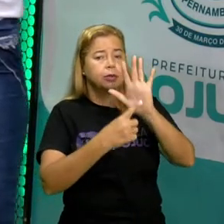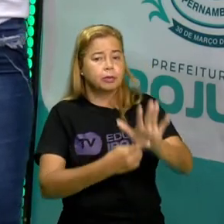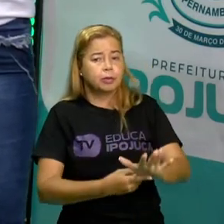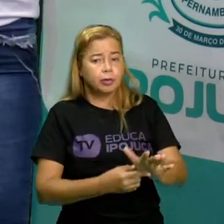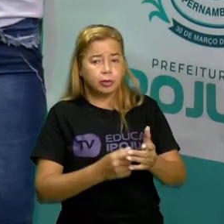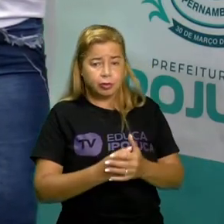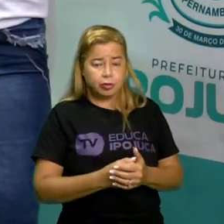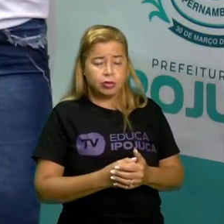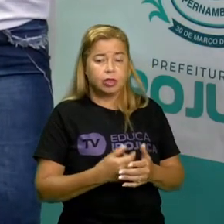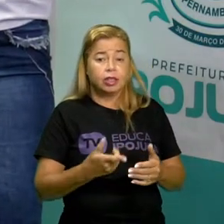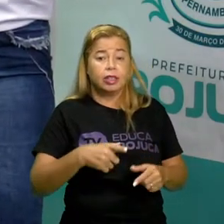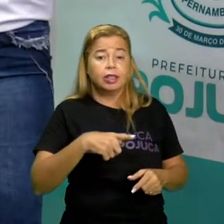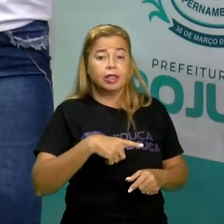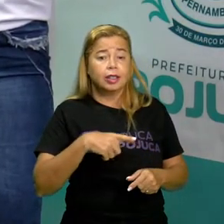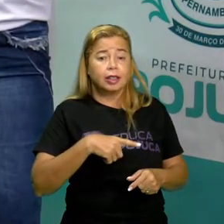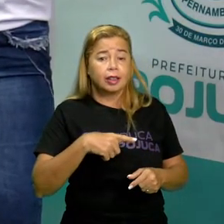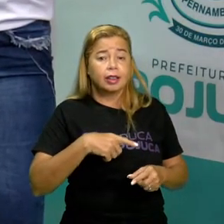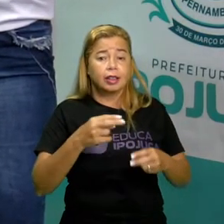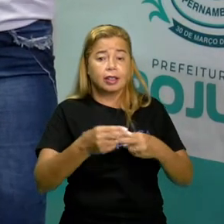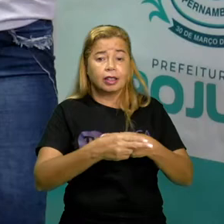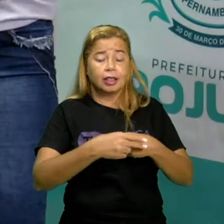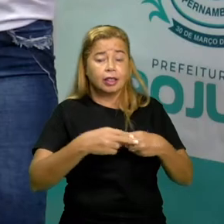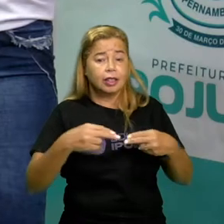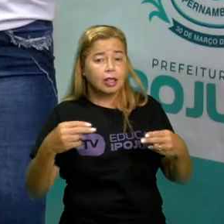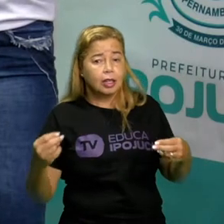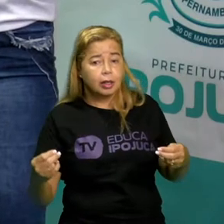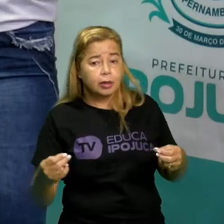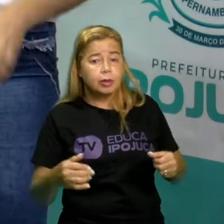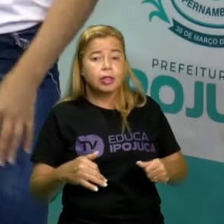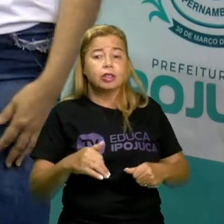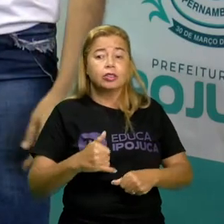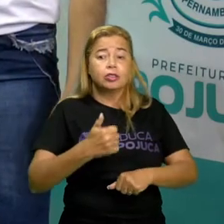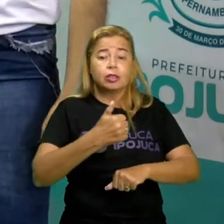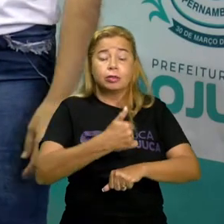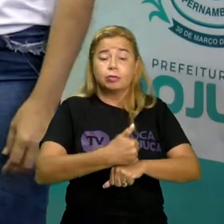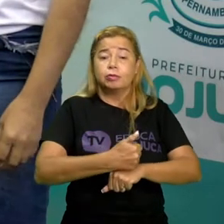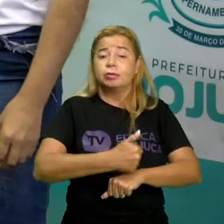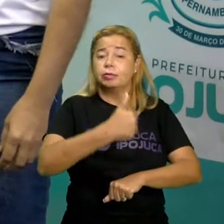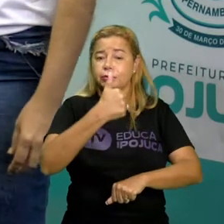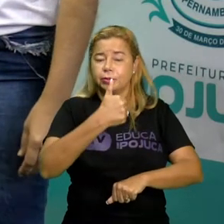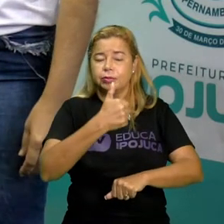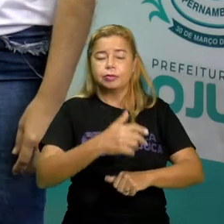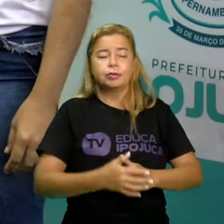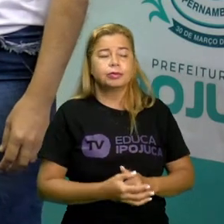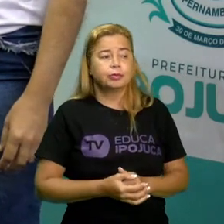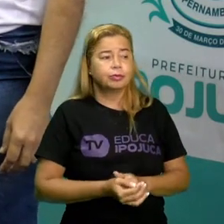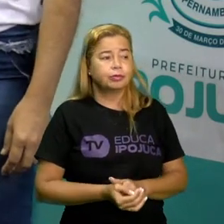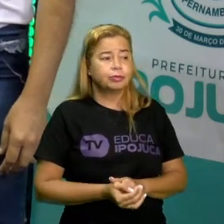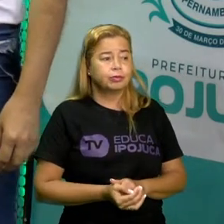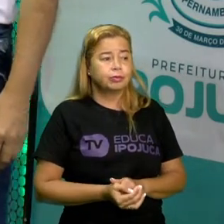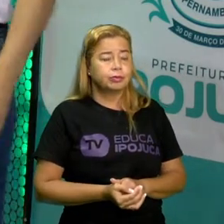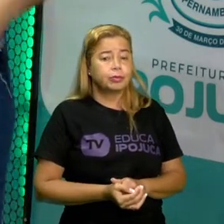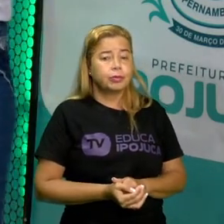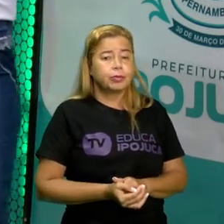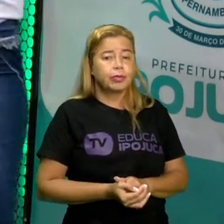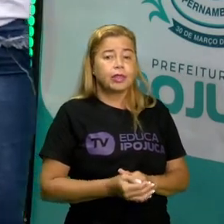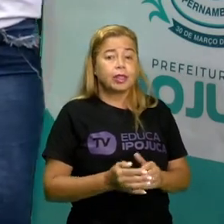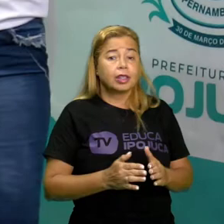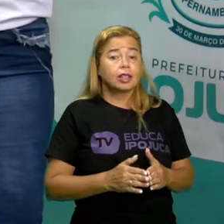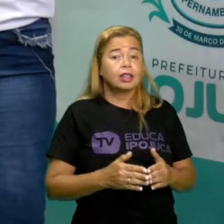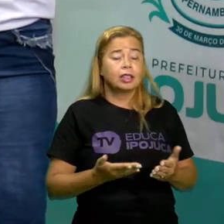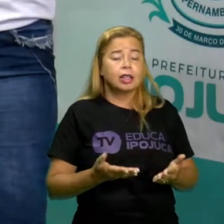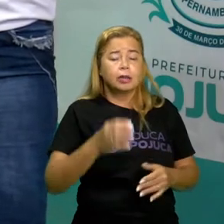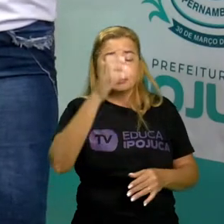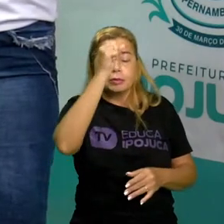algum produto que está na promoção isso mesmo crianças bom nós